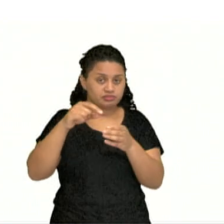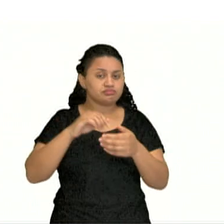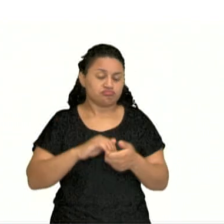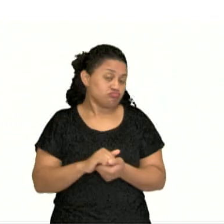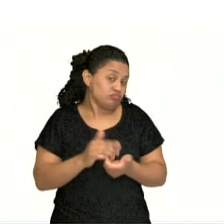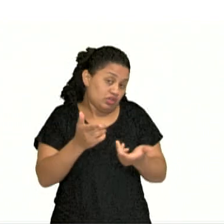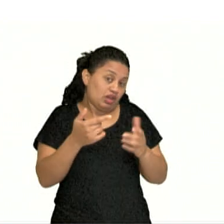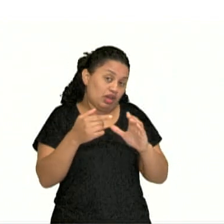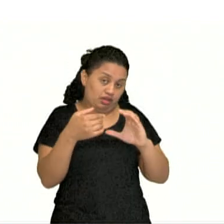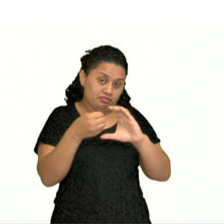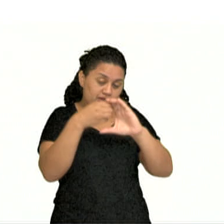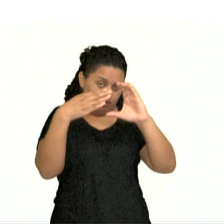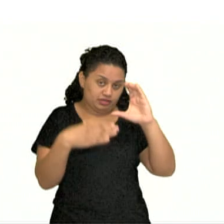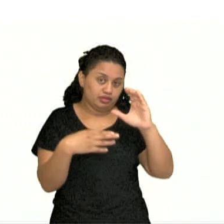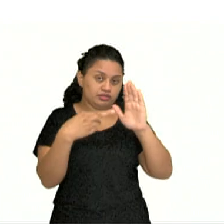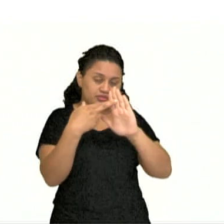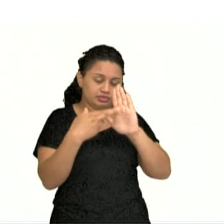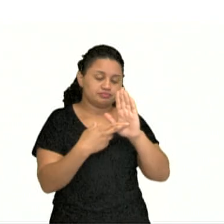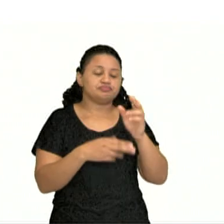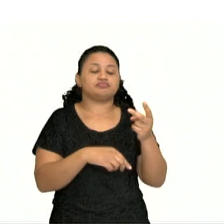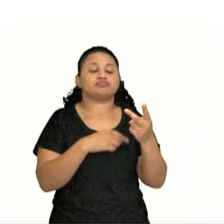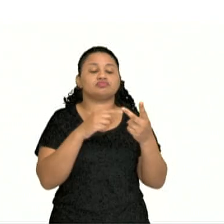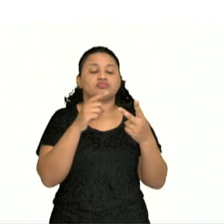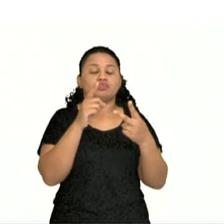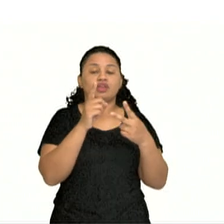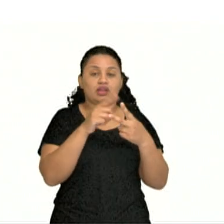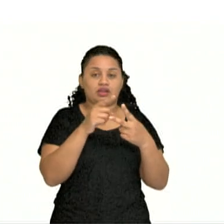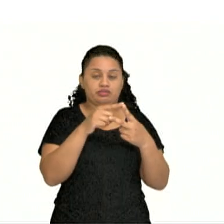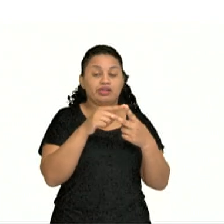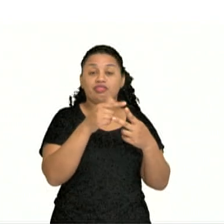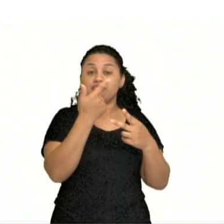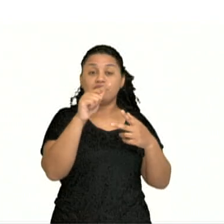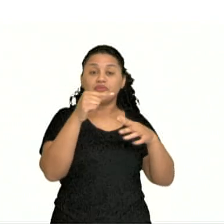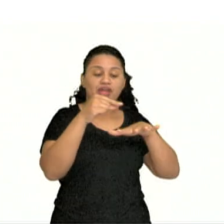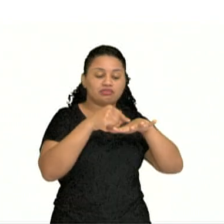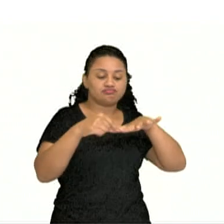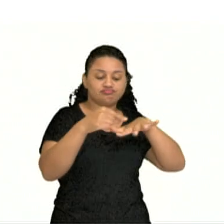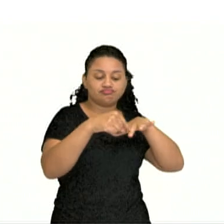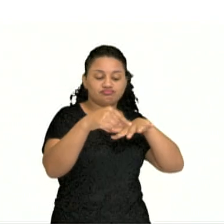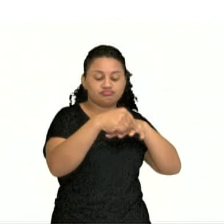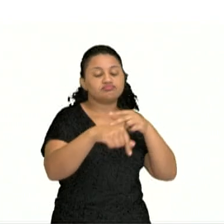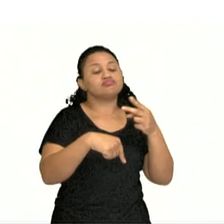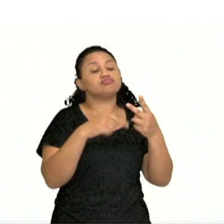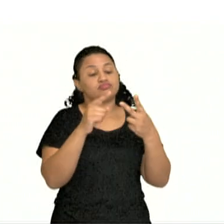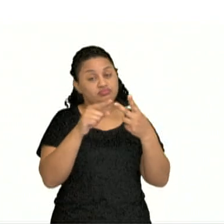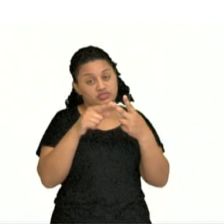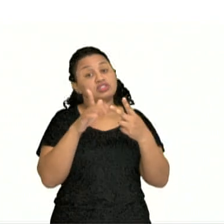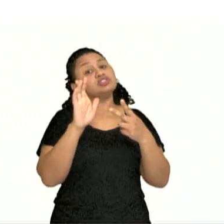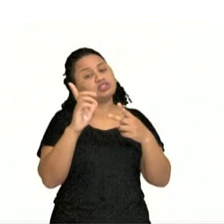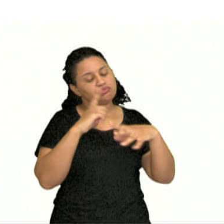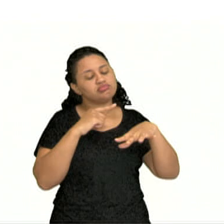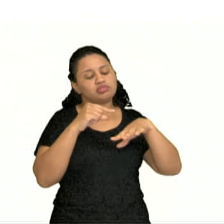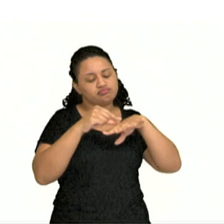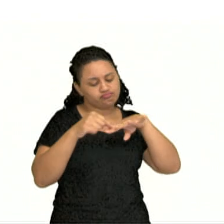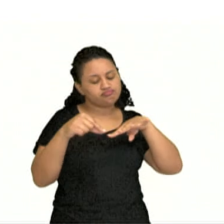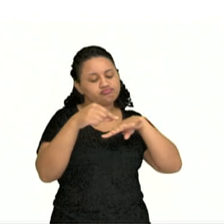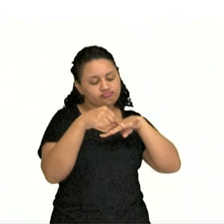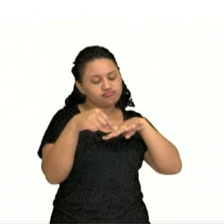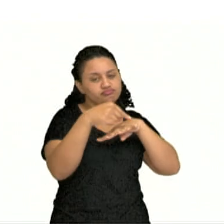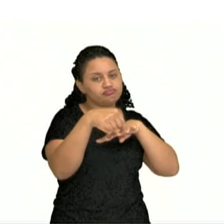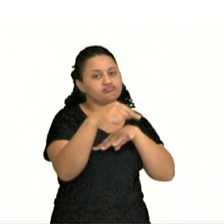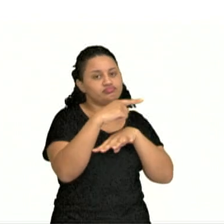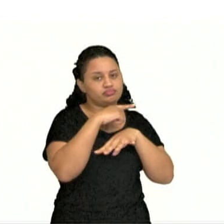é um critério. Briófita é avascular, não tem vasos condutores, pteridófitas já são vasculares.